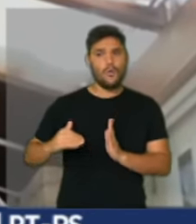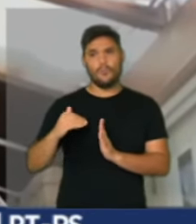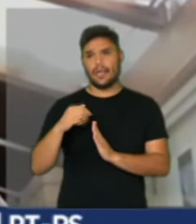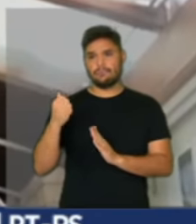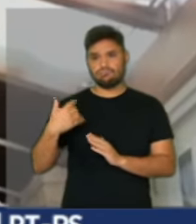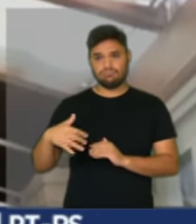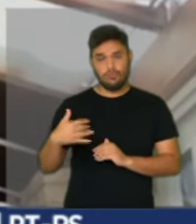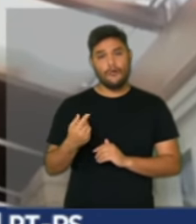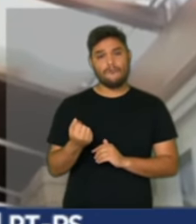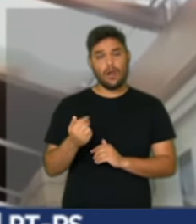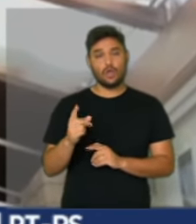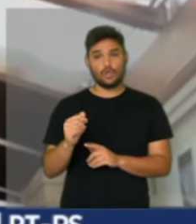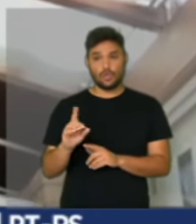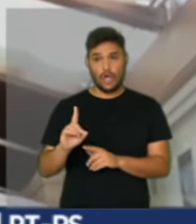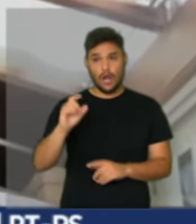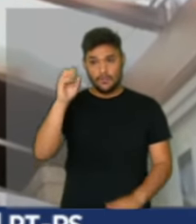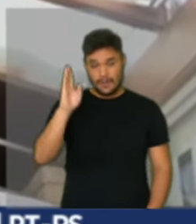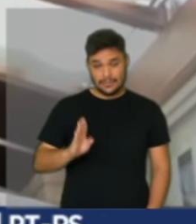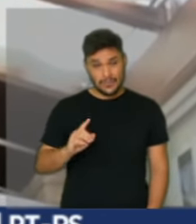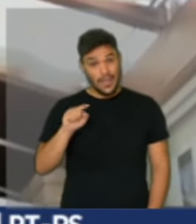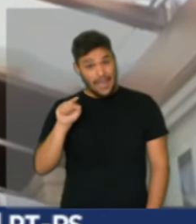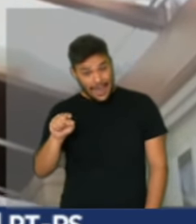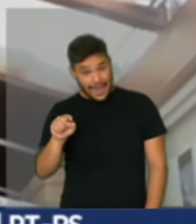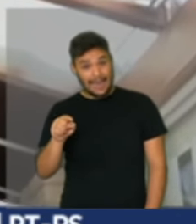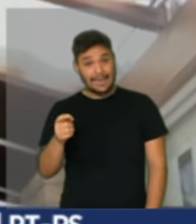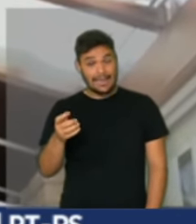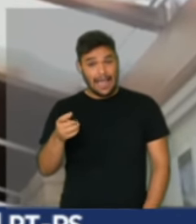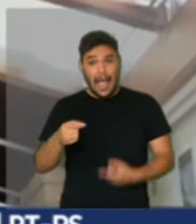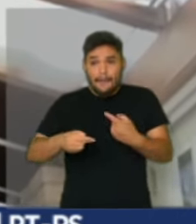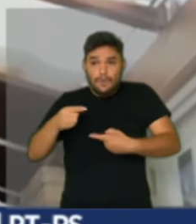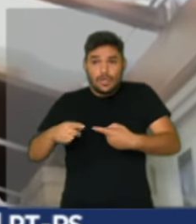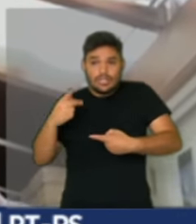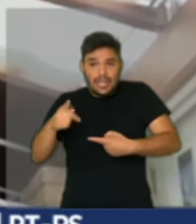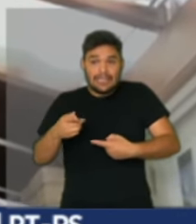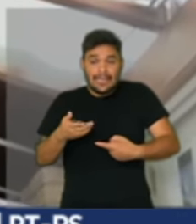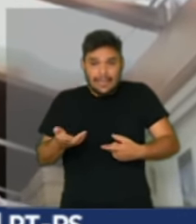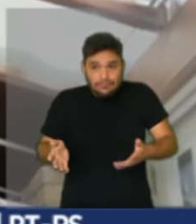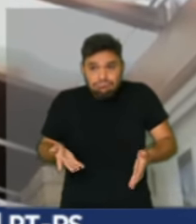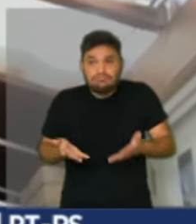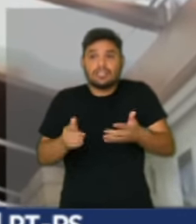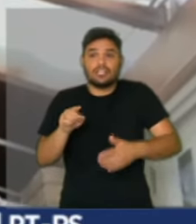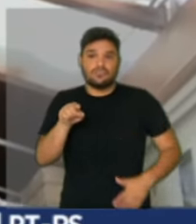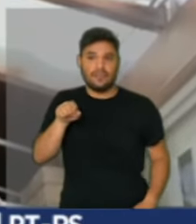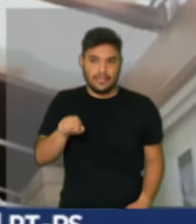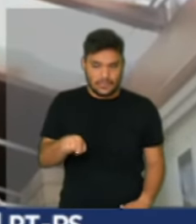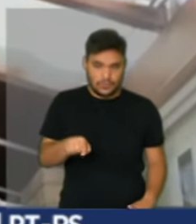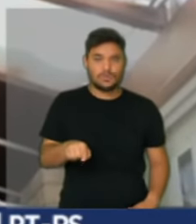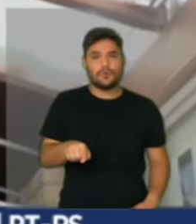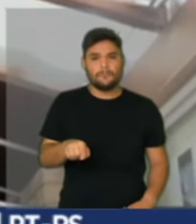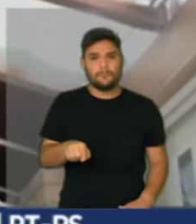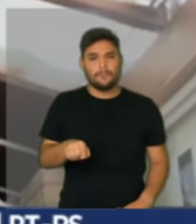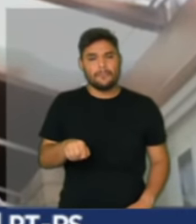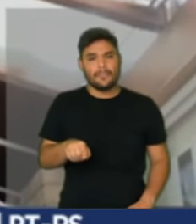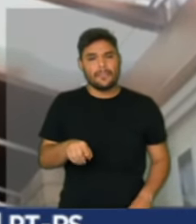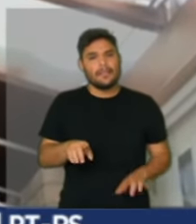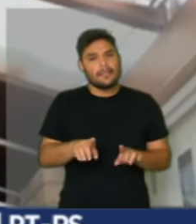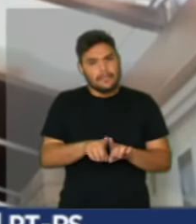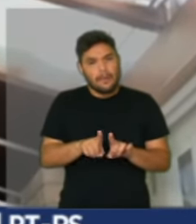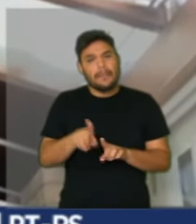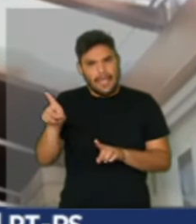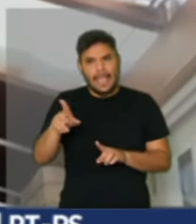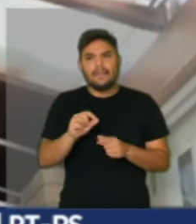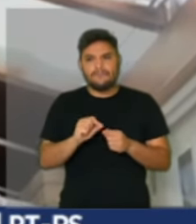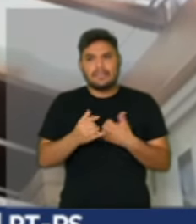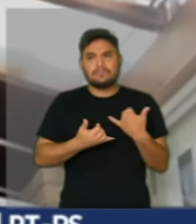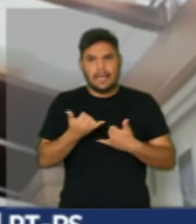Brasil, que a política econômica que ele conduz está levando e ao contrário da brincadeira preconceituosa que